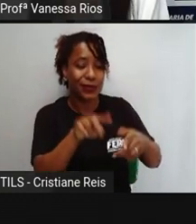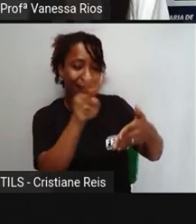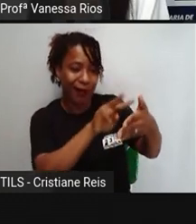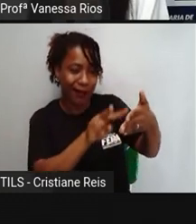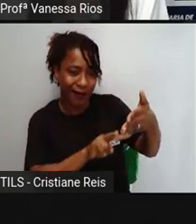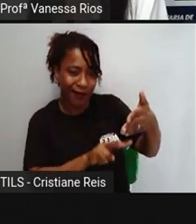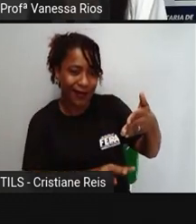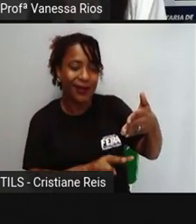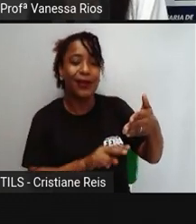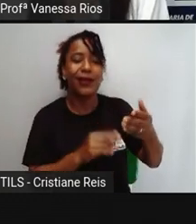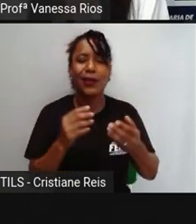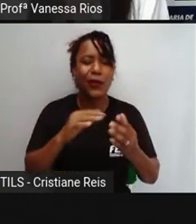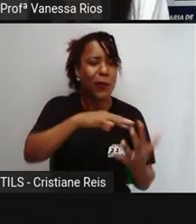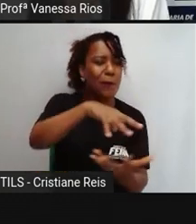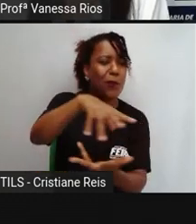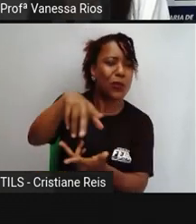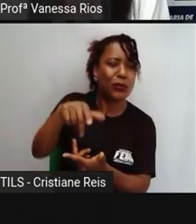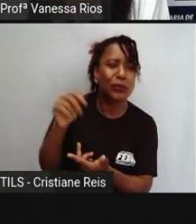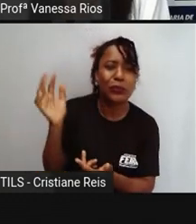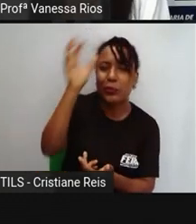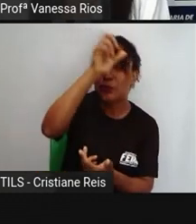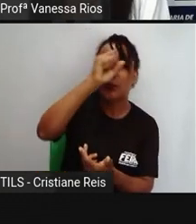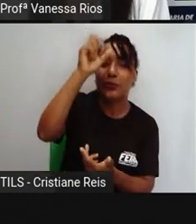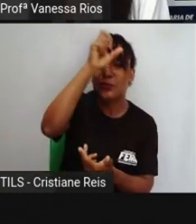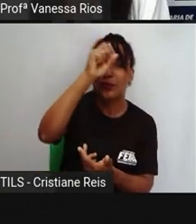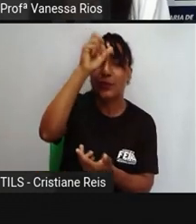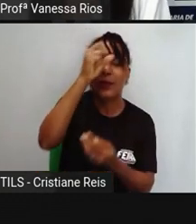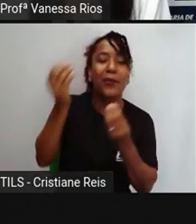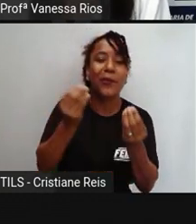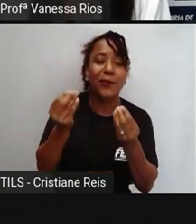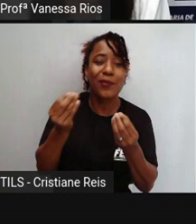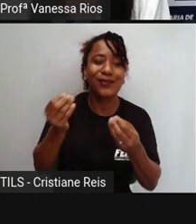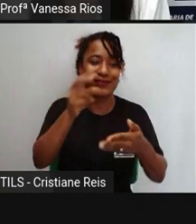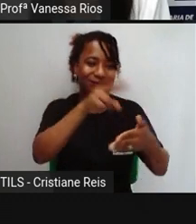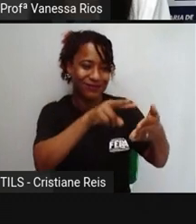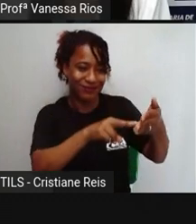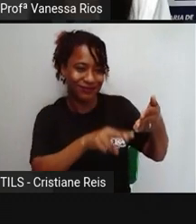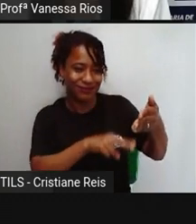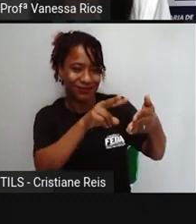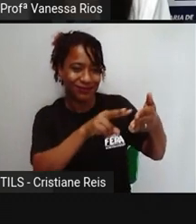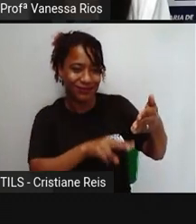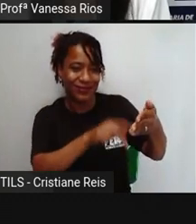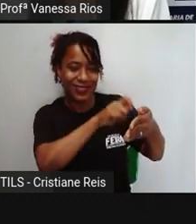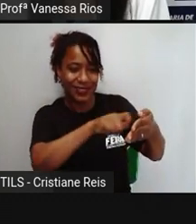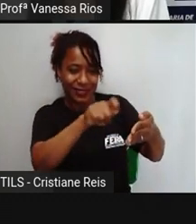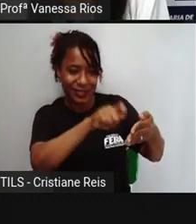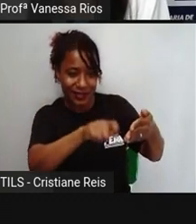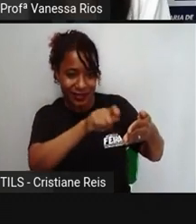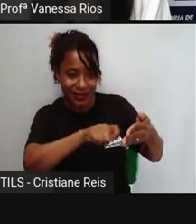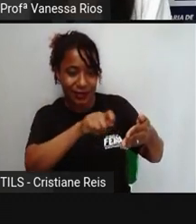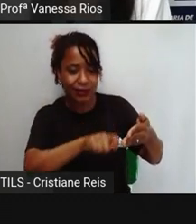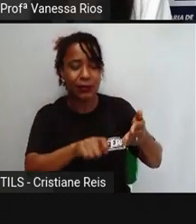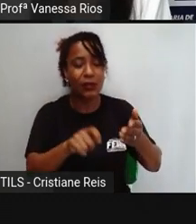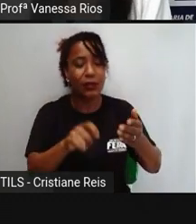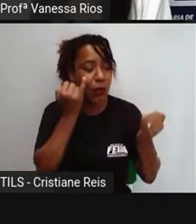interpretar o mundo. Então, a partir desses registros escritos, né, muito mais informações